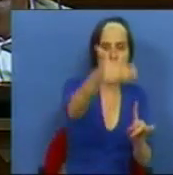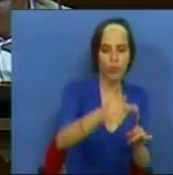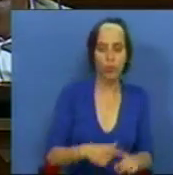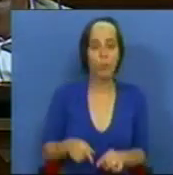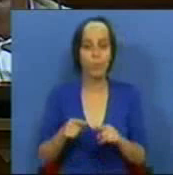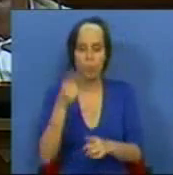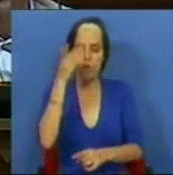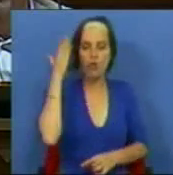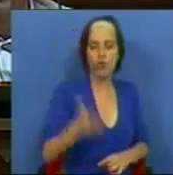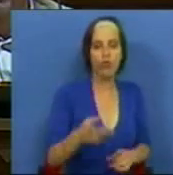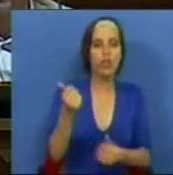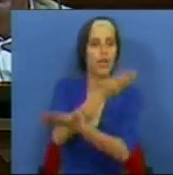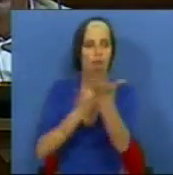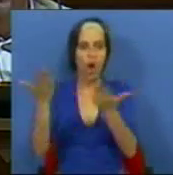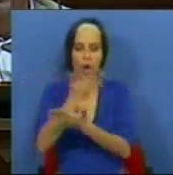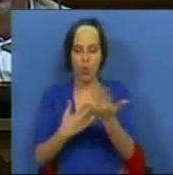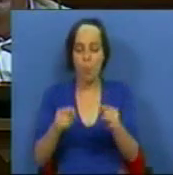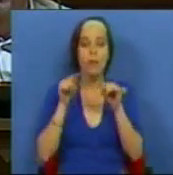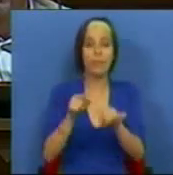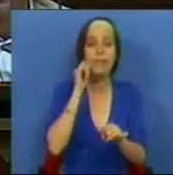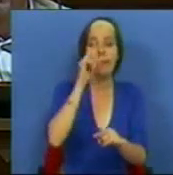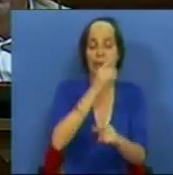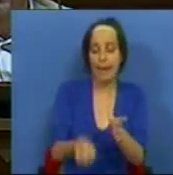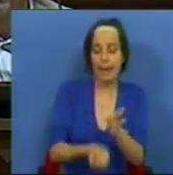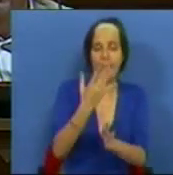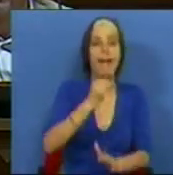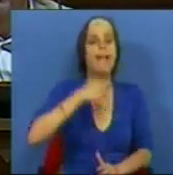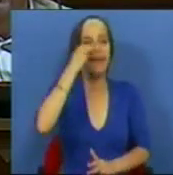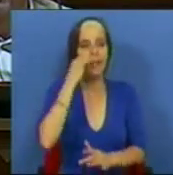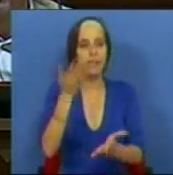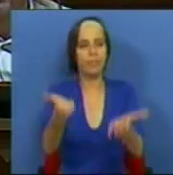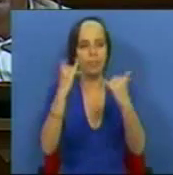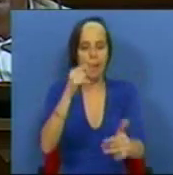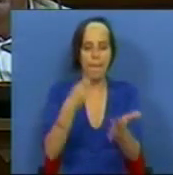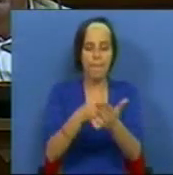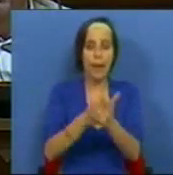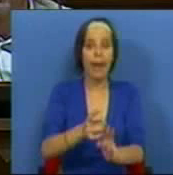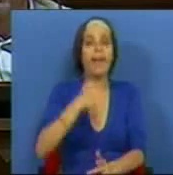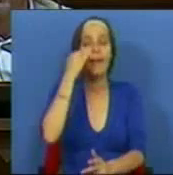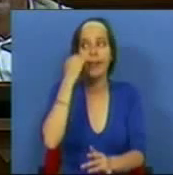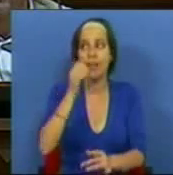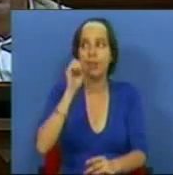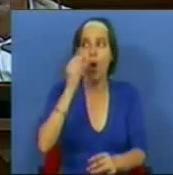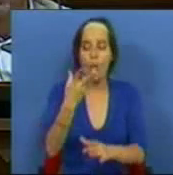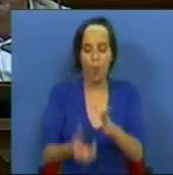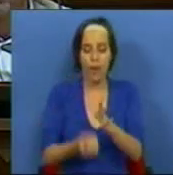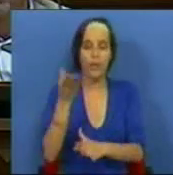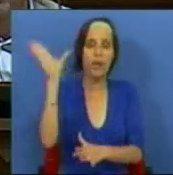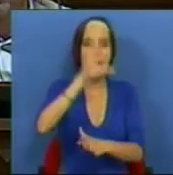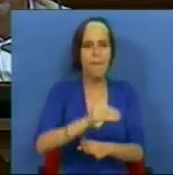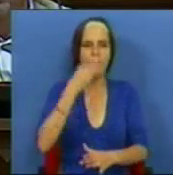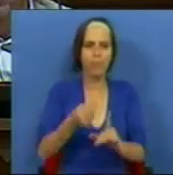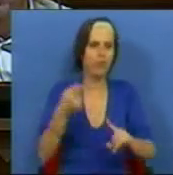onde haja uma justiça na economia e onde aqueles que criaram a crise são chamados a pagar essa crise ou é a criação de mais